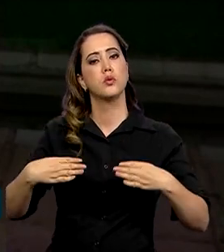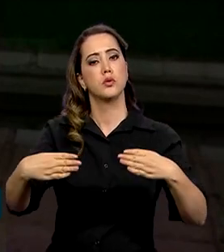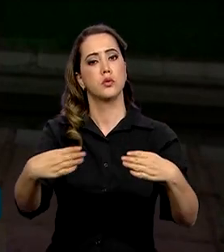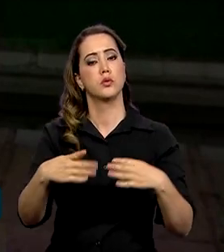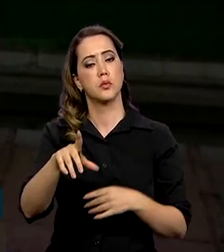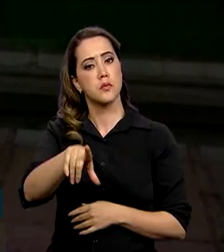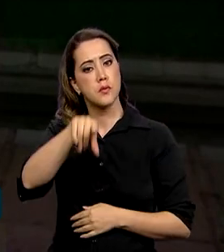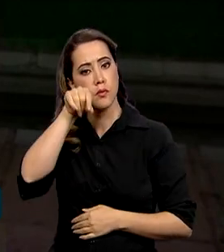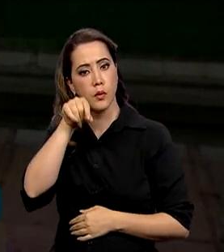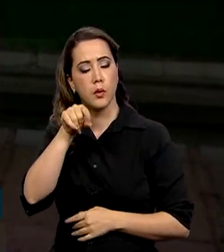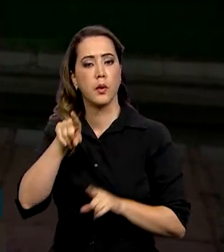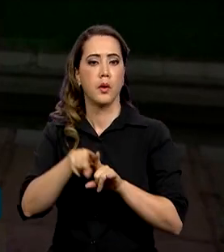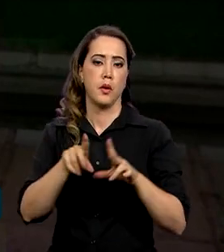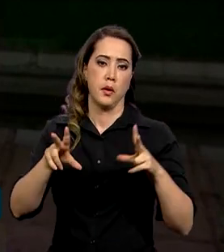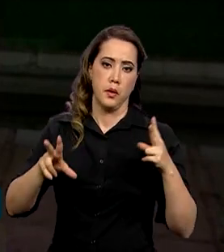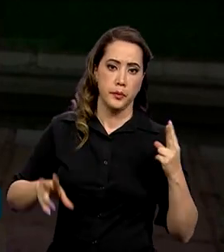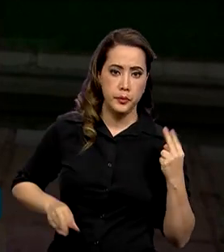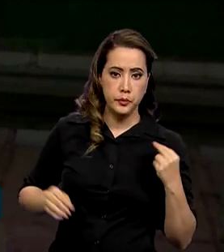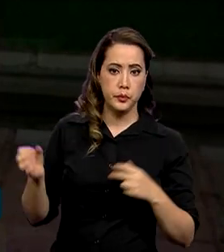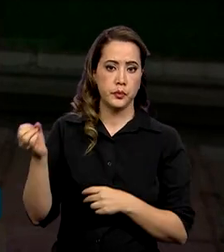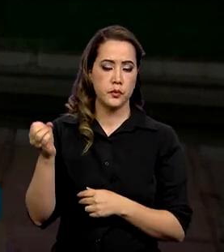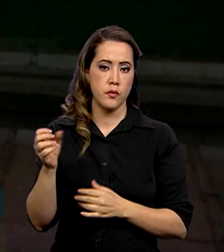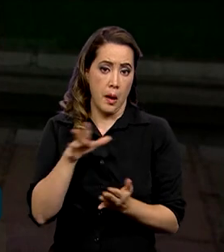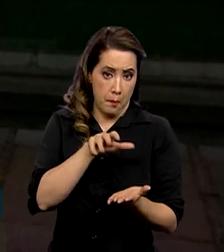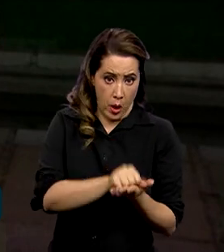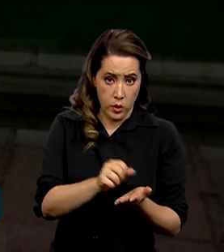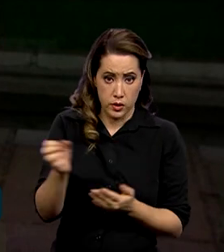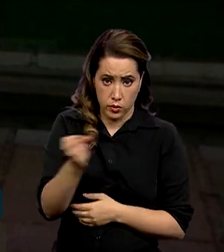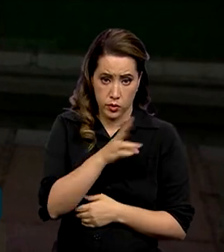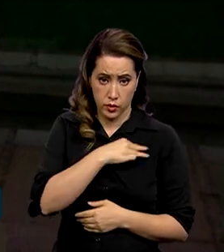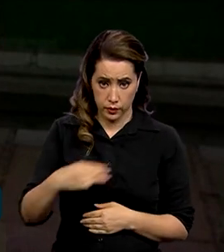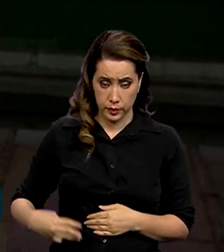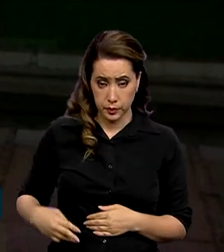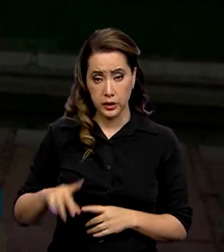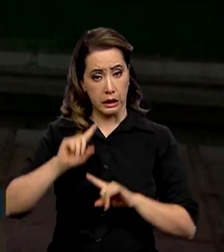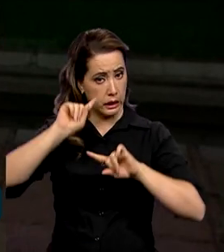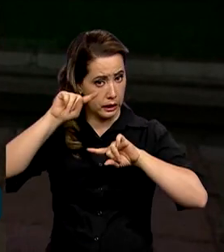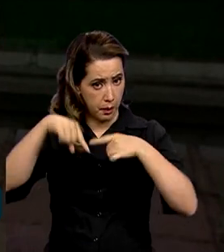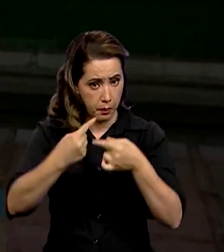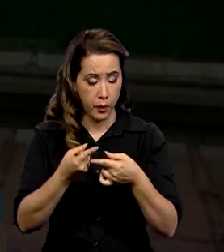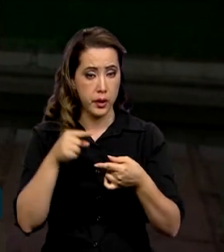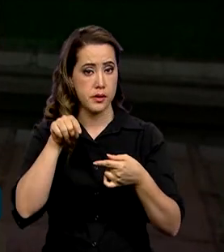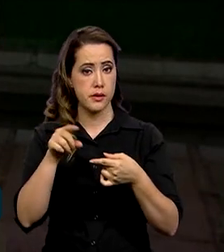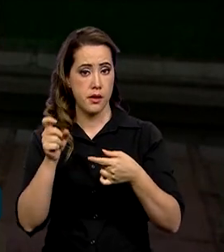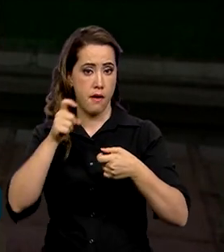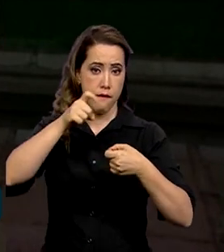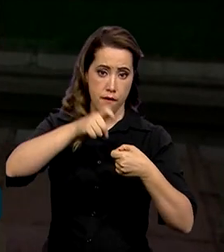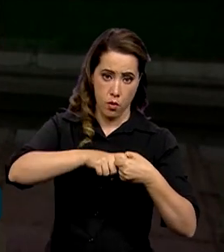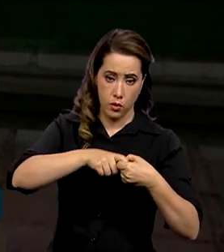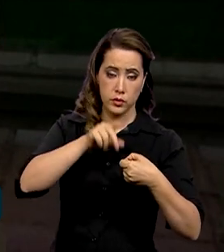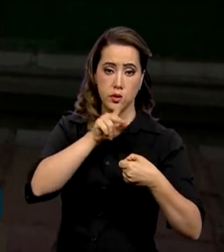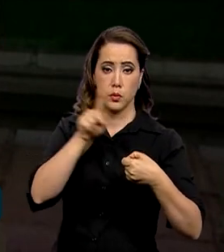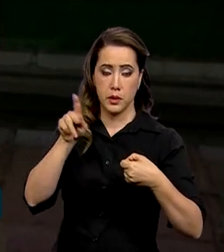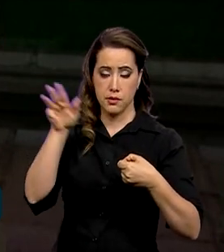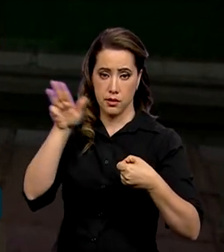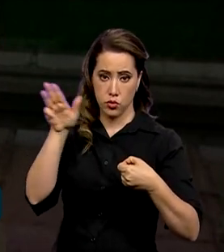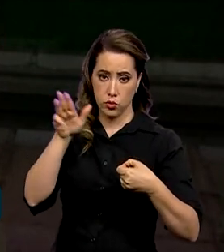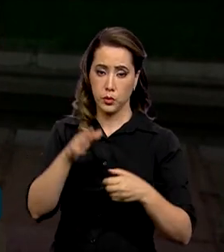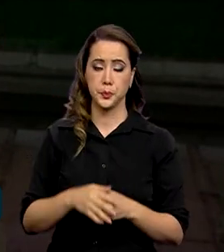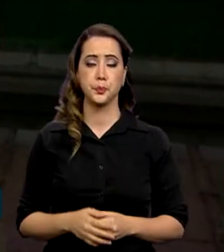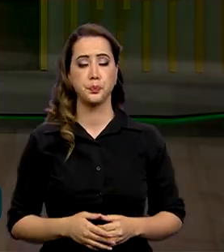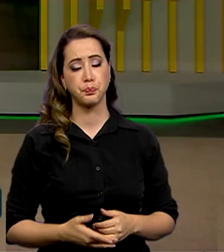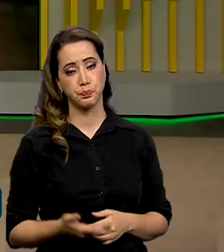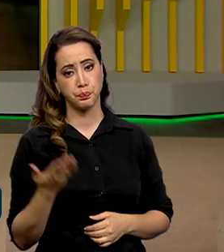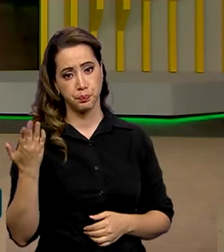A nomeação e posse dos novos ministros ficarão para depois da participação do presidente Lula no G20. Eu volto com